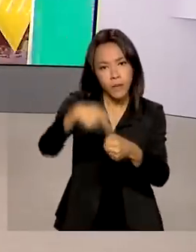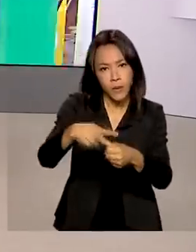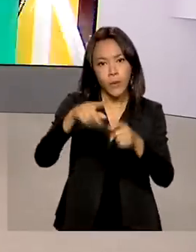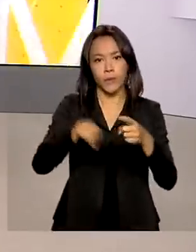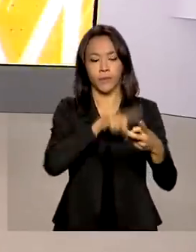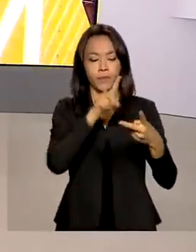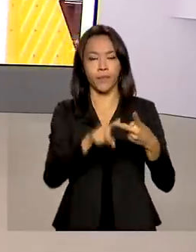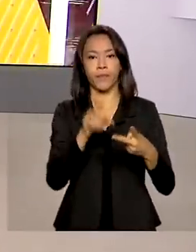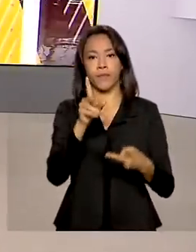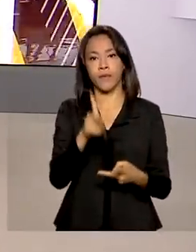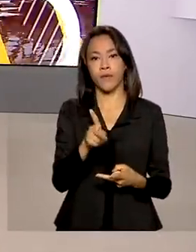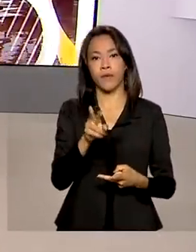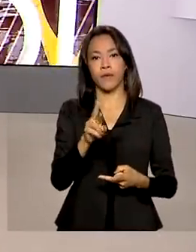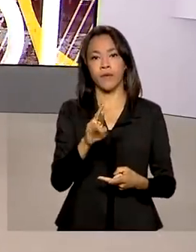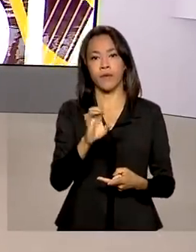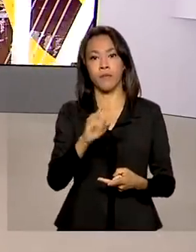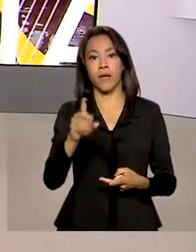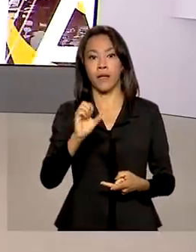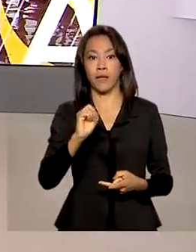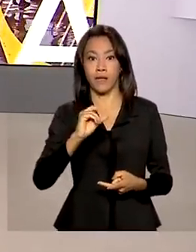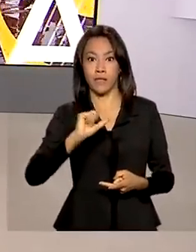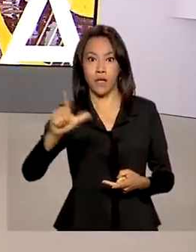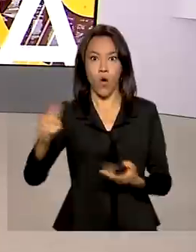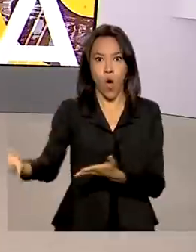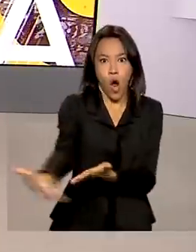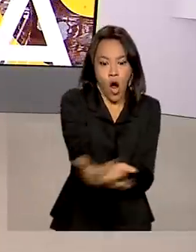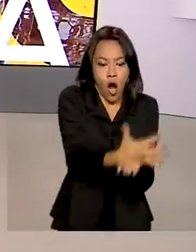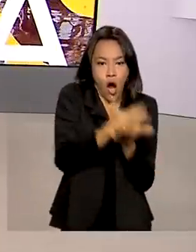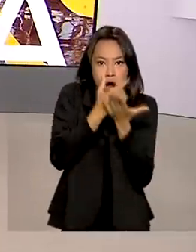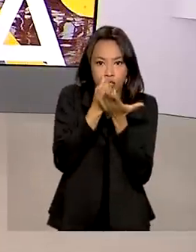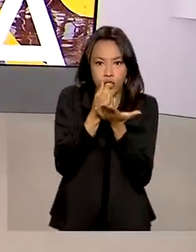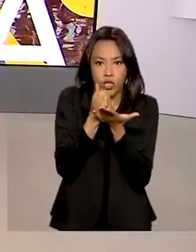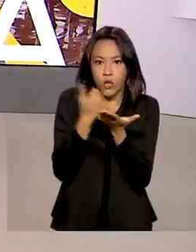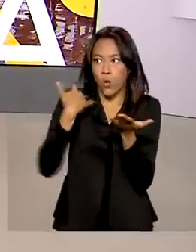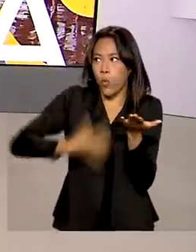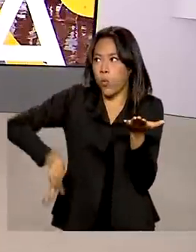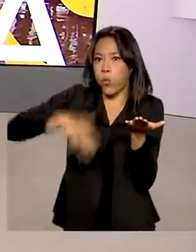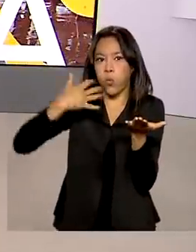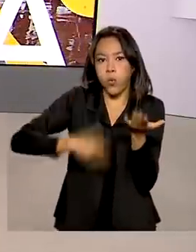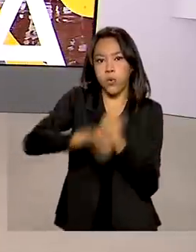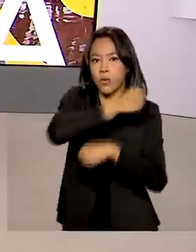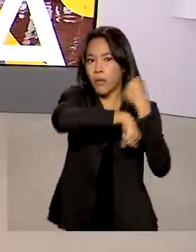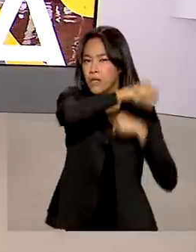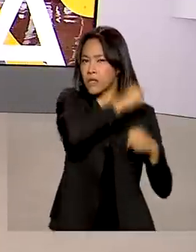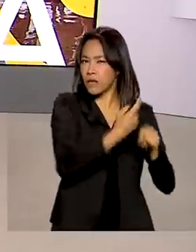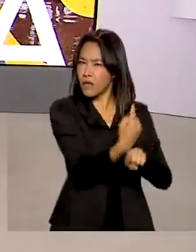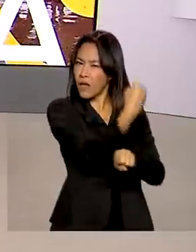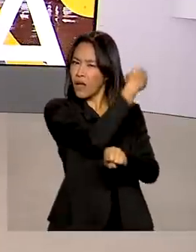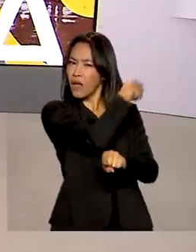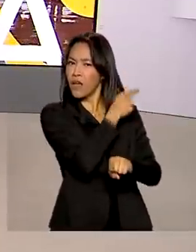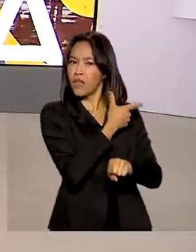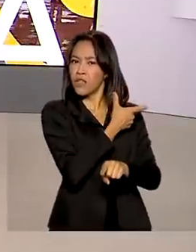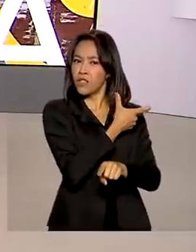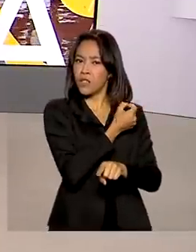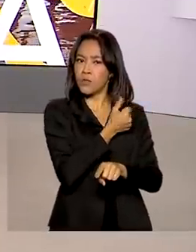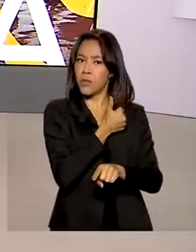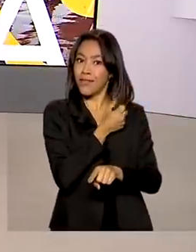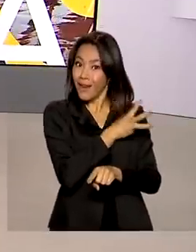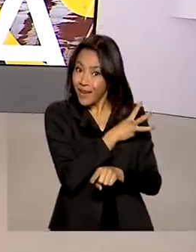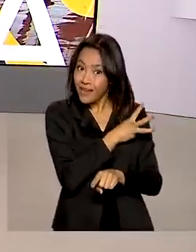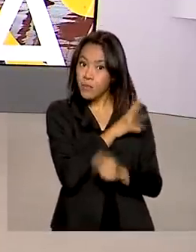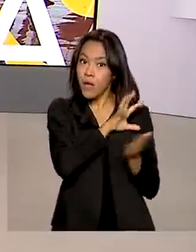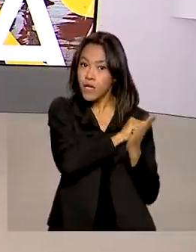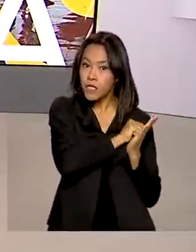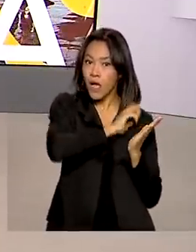-sal garantiu uma arrecadação recorde no ano passado. Isso desde 2013, quando os dados começaram a ser